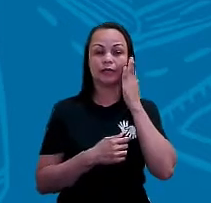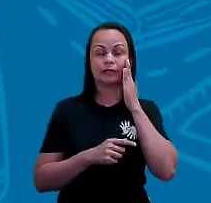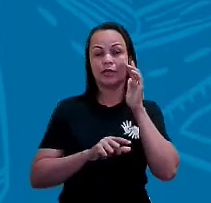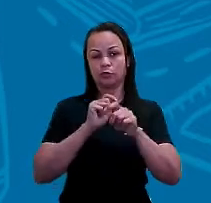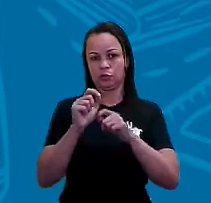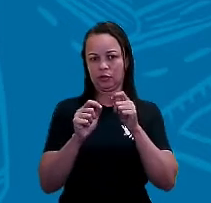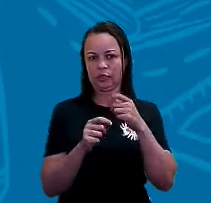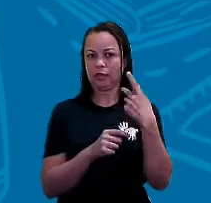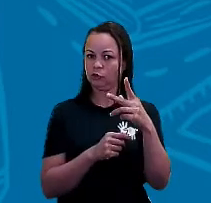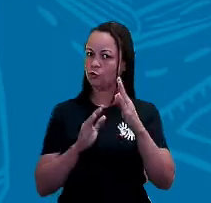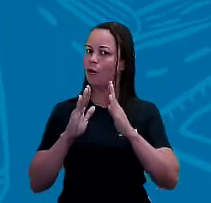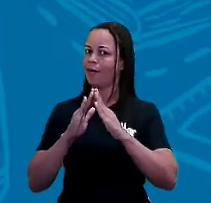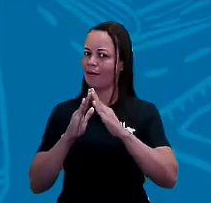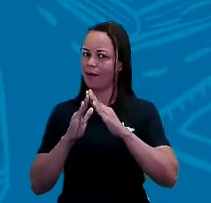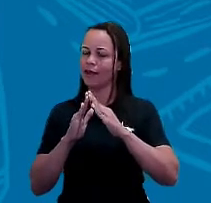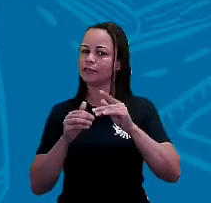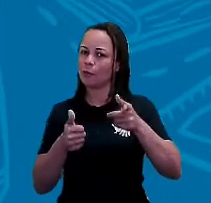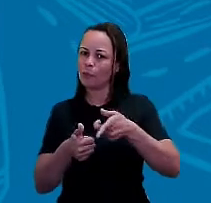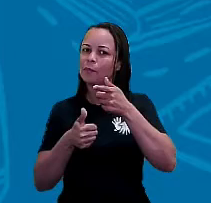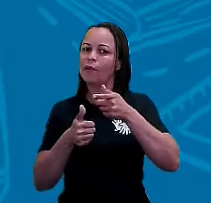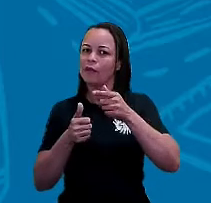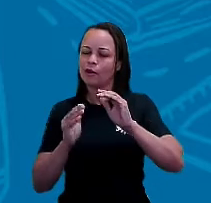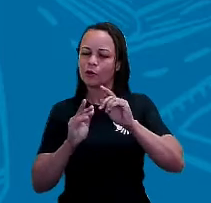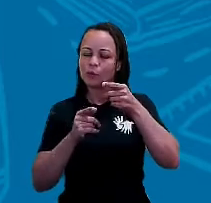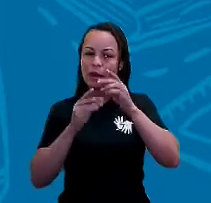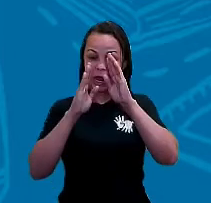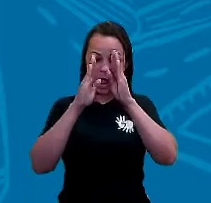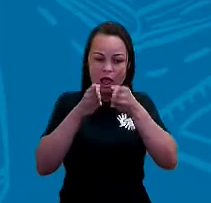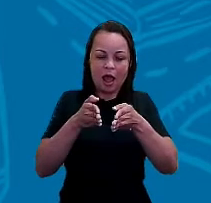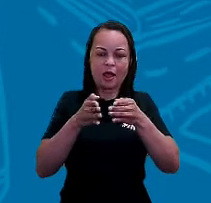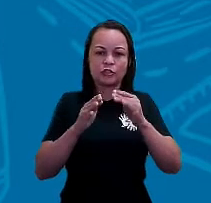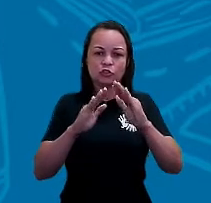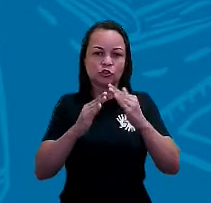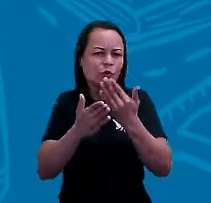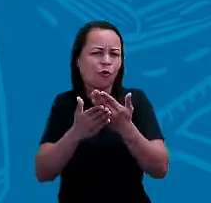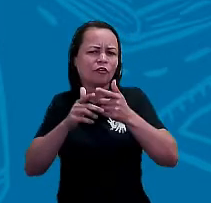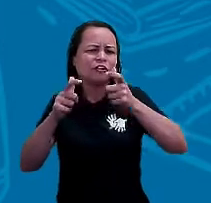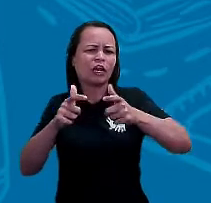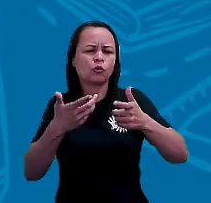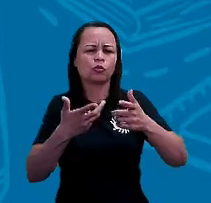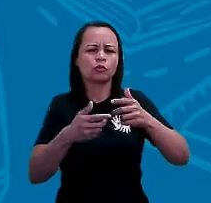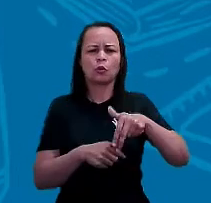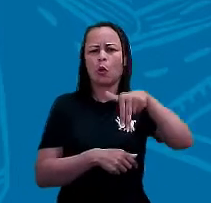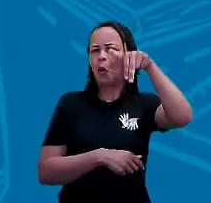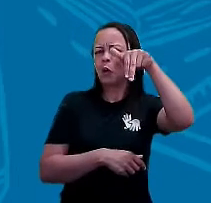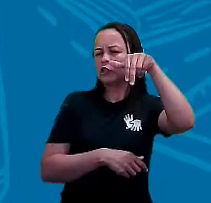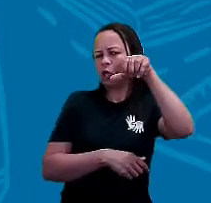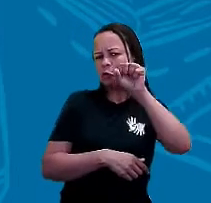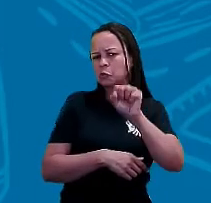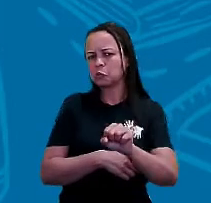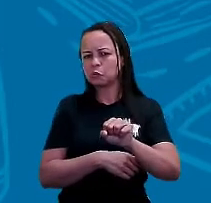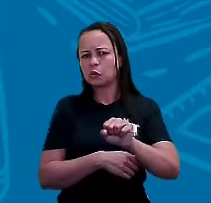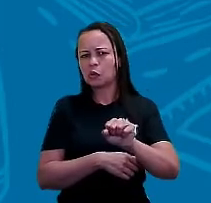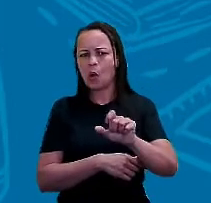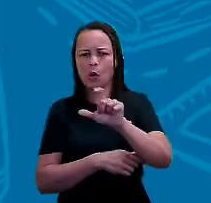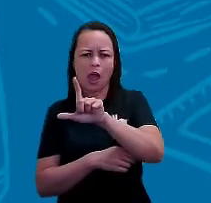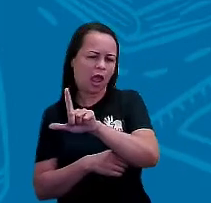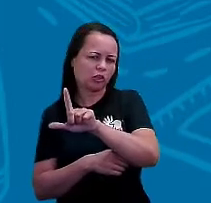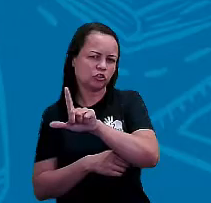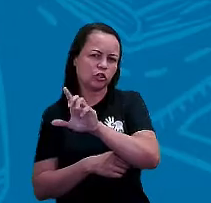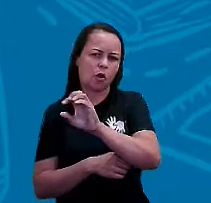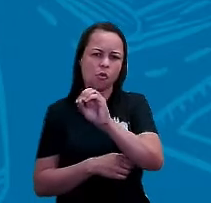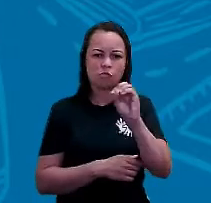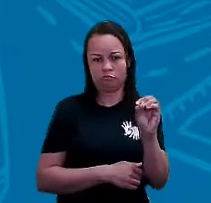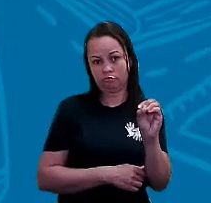a sua residência, tá certo? Então da sua residência, sua escola fica mais ao norte, fica mais ao sul, fica mais ao leste,